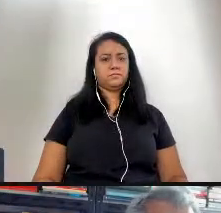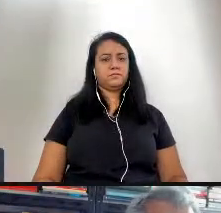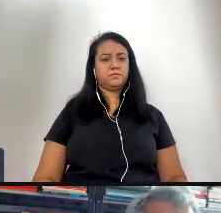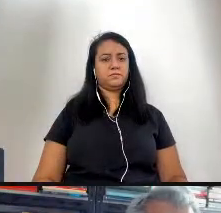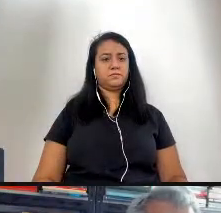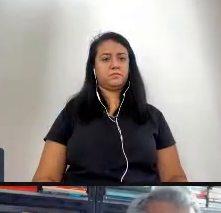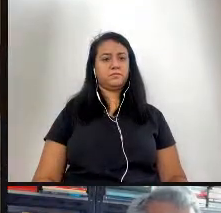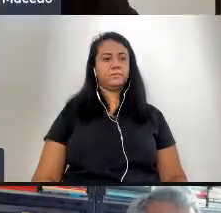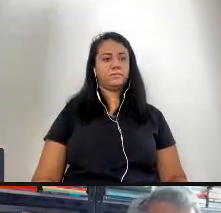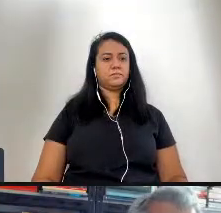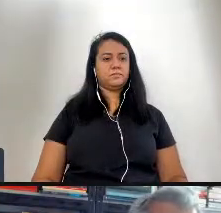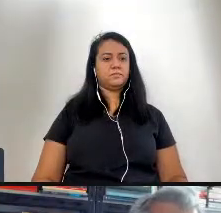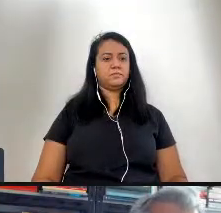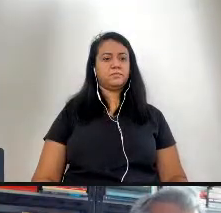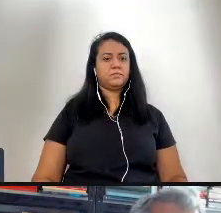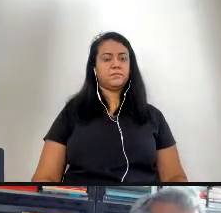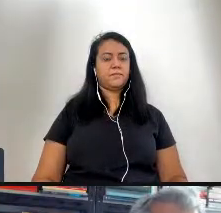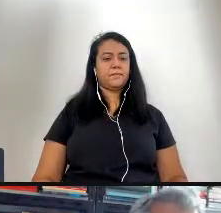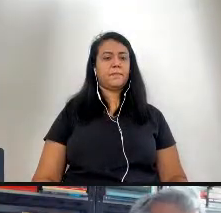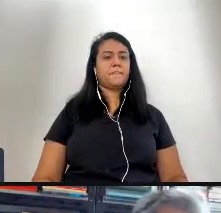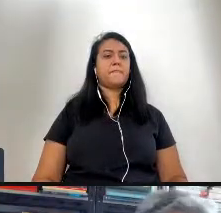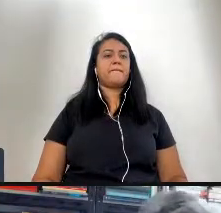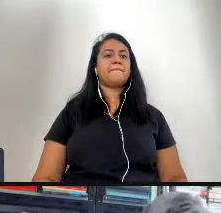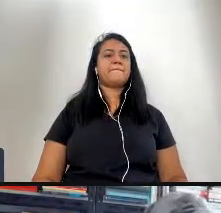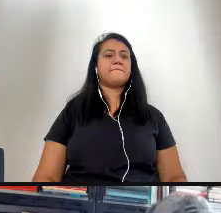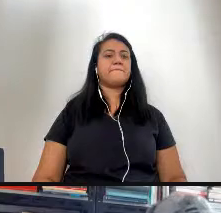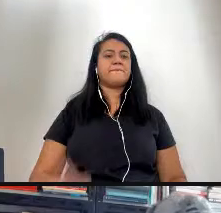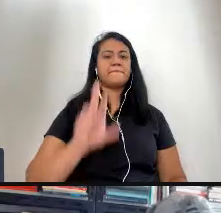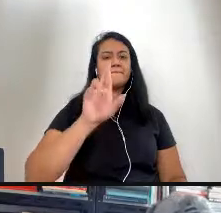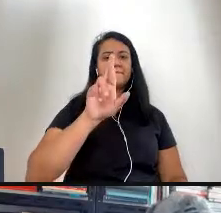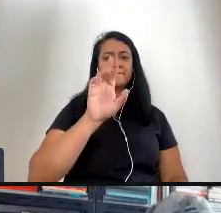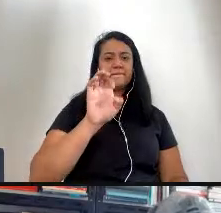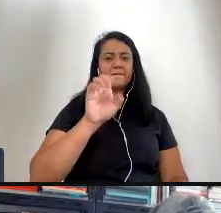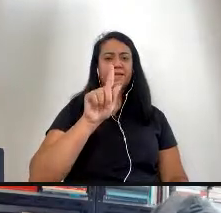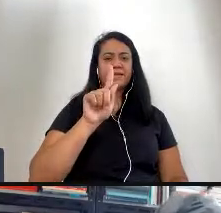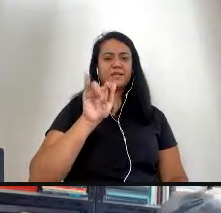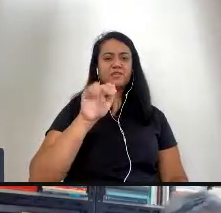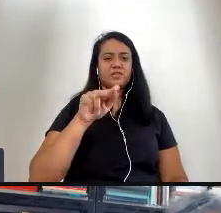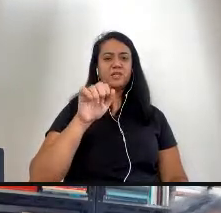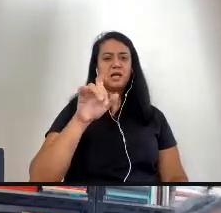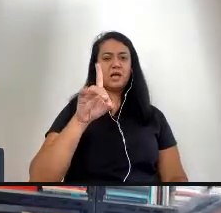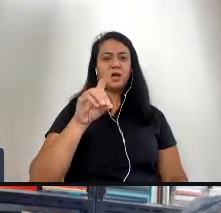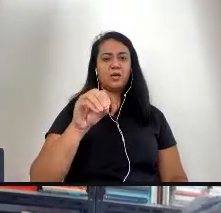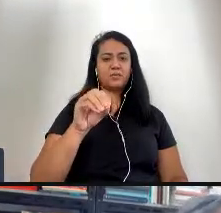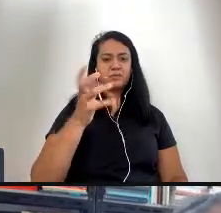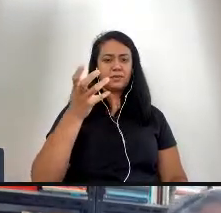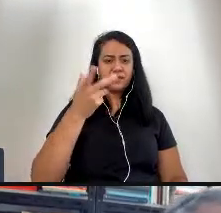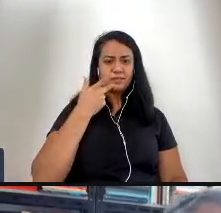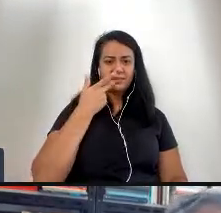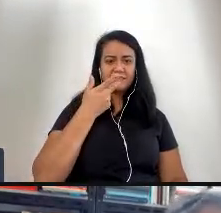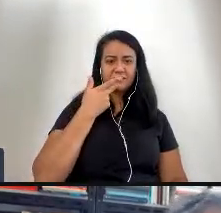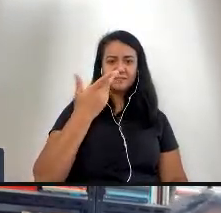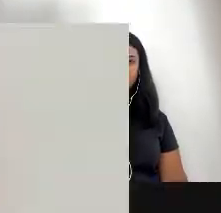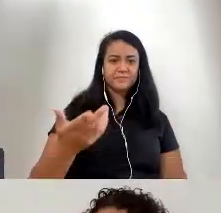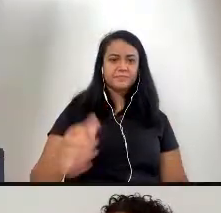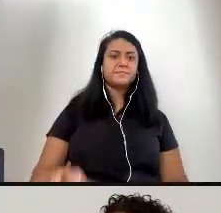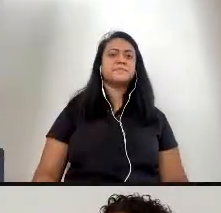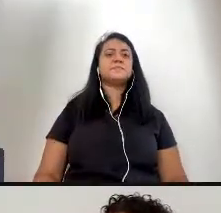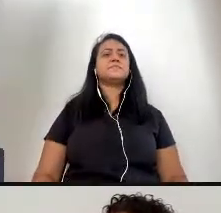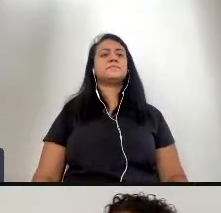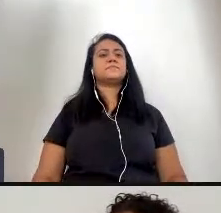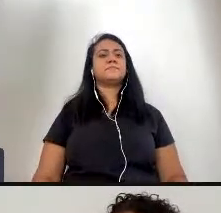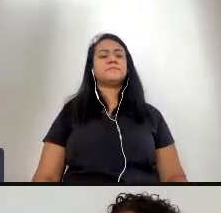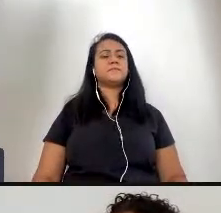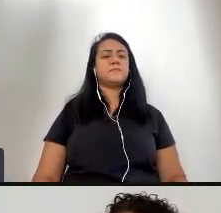Reginaldo gostaria de pontuar alguma questão em relação a pergunta o que eu pensei em relação a essa